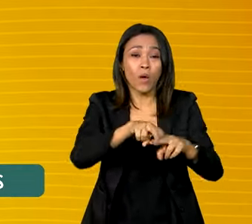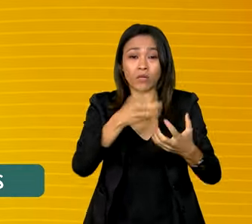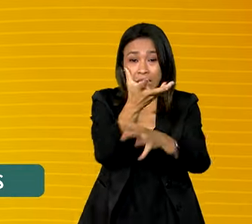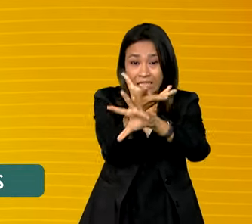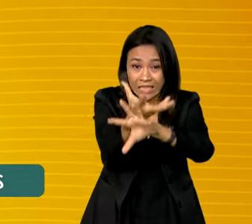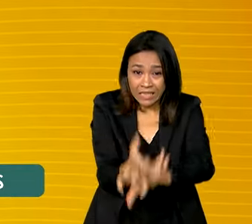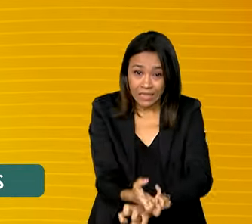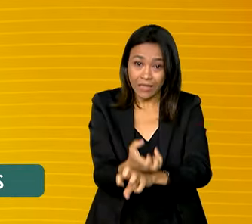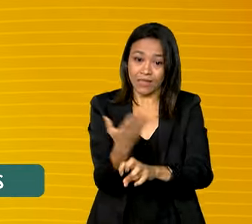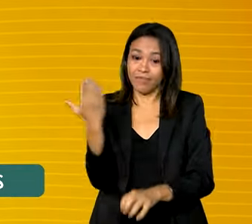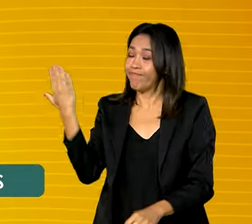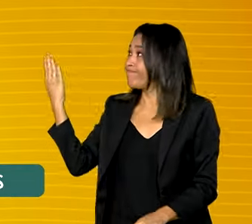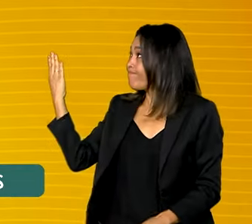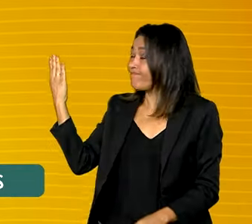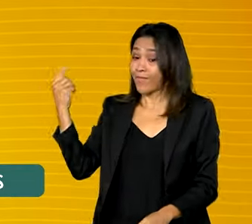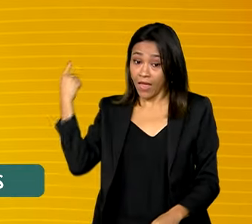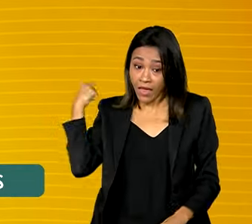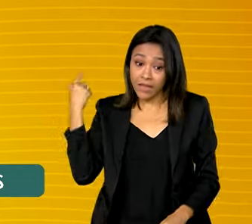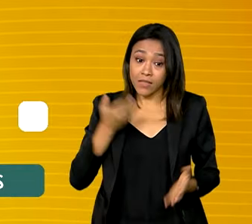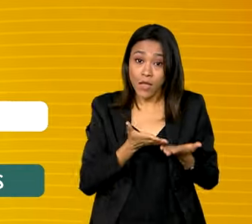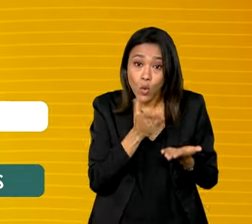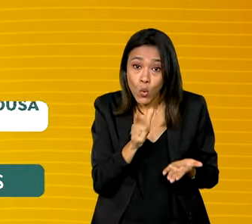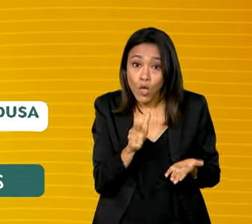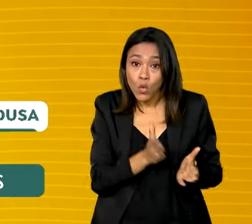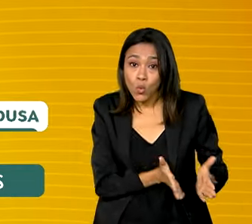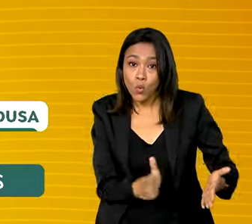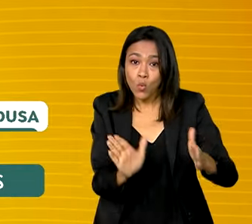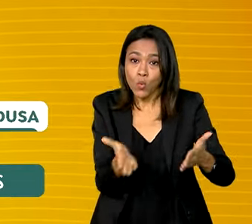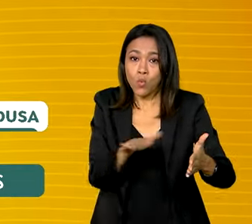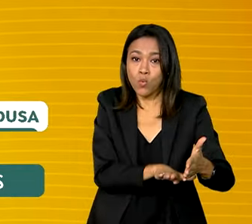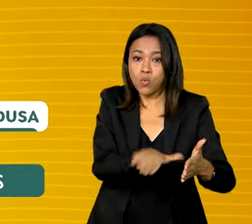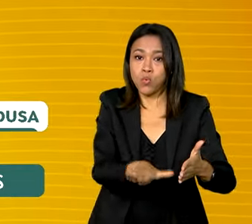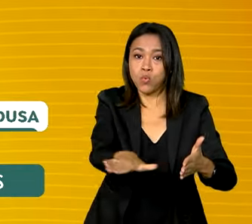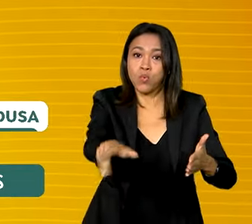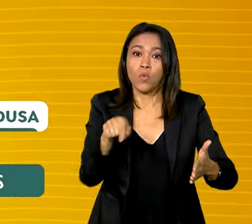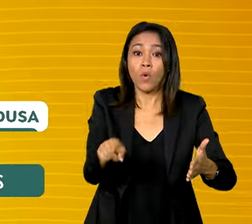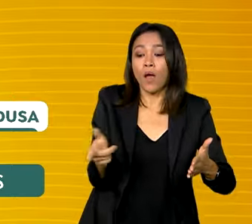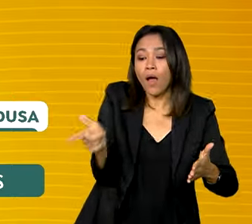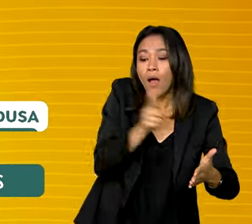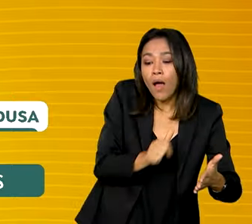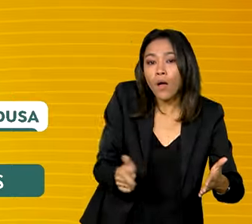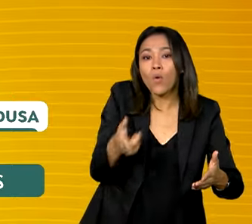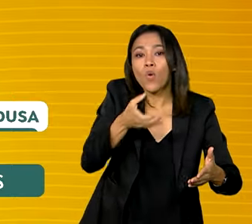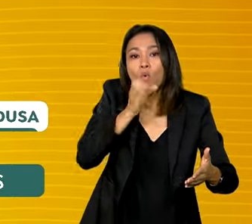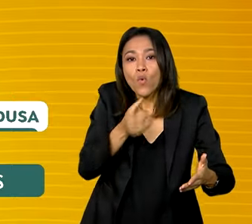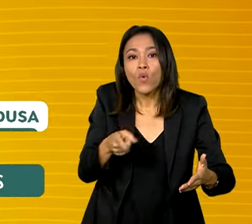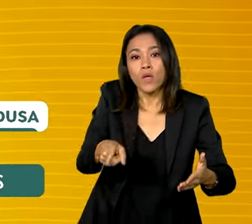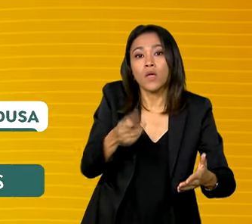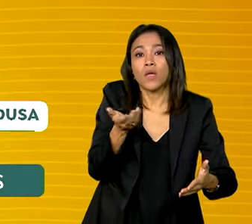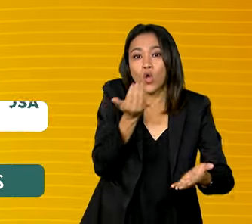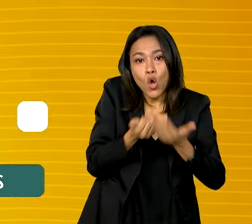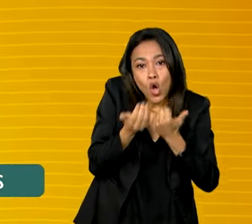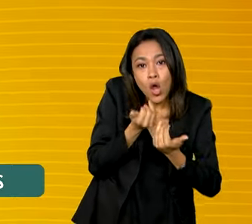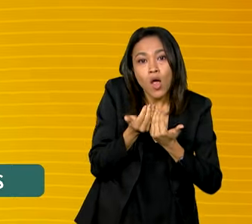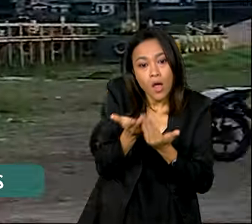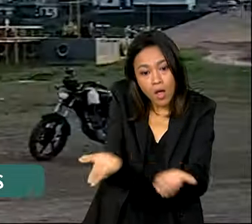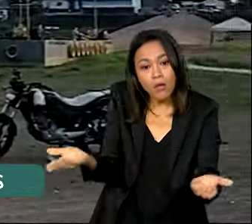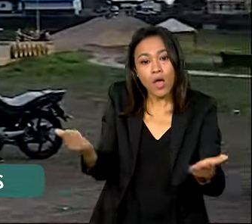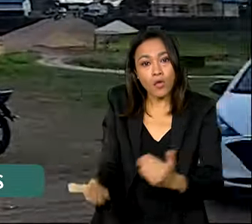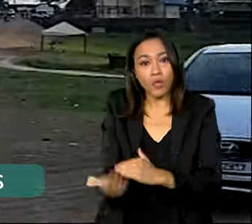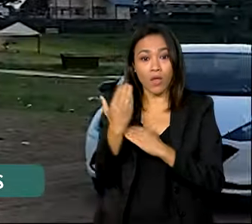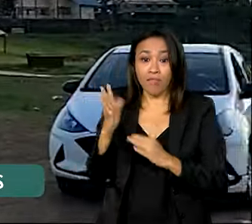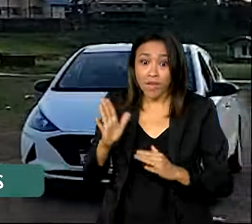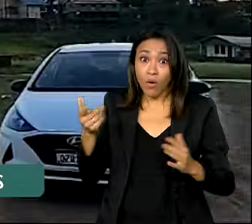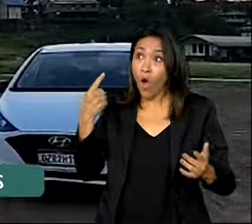Esse era o rio Jacari, fonte de água e alimento para muitos moradores de Manaquiri, no Amazonas.